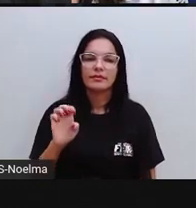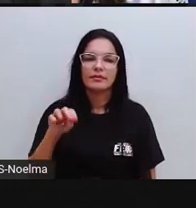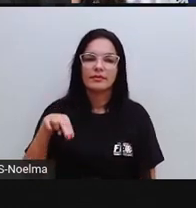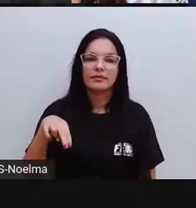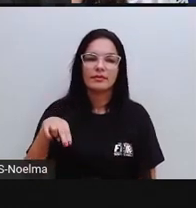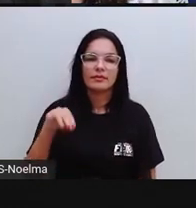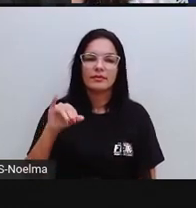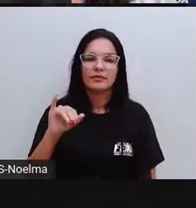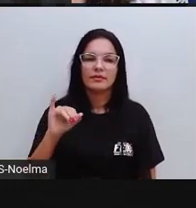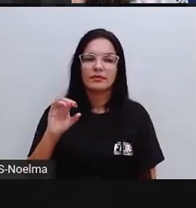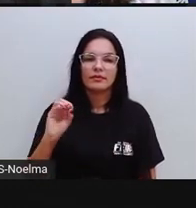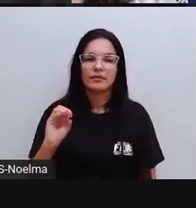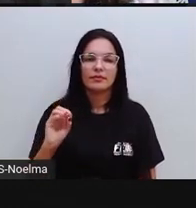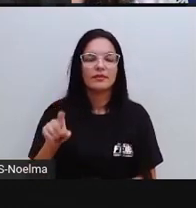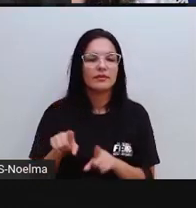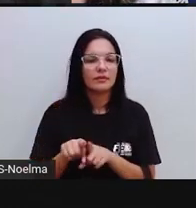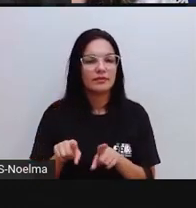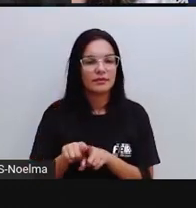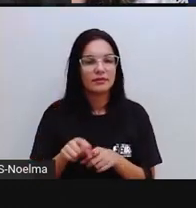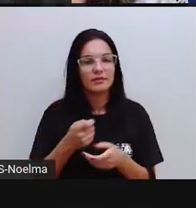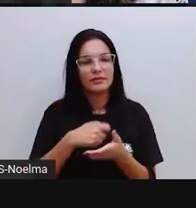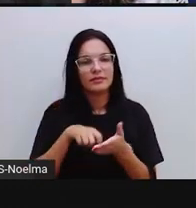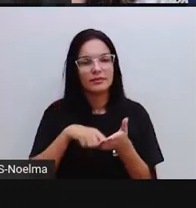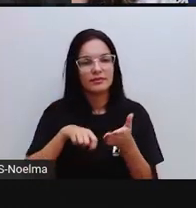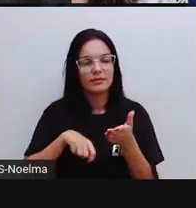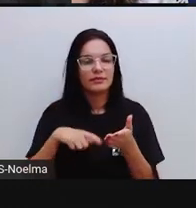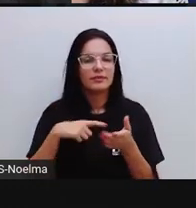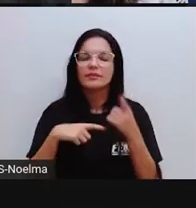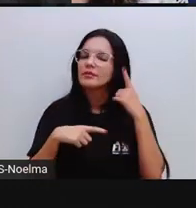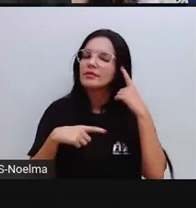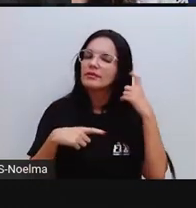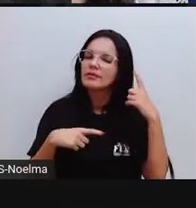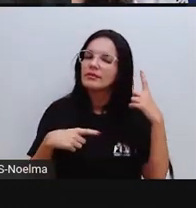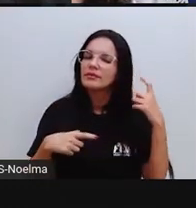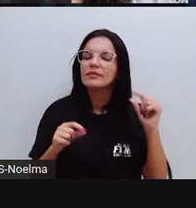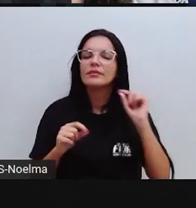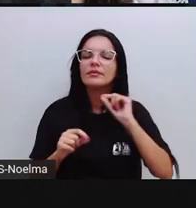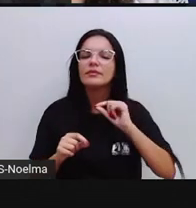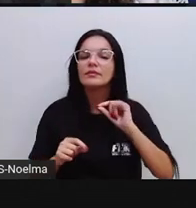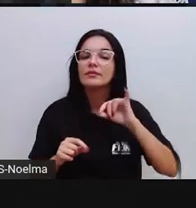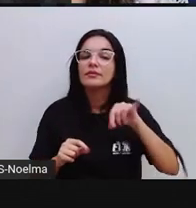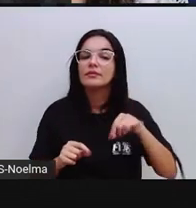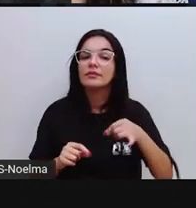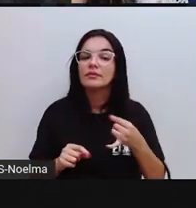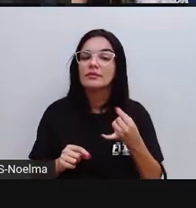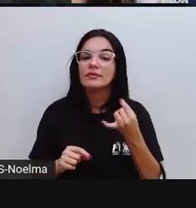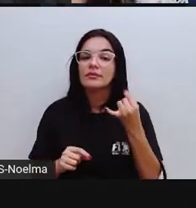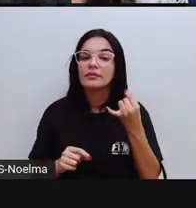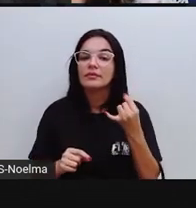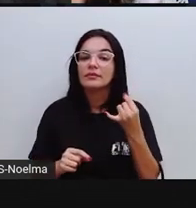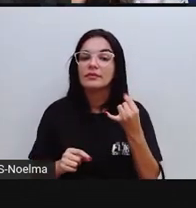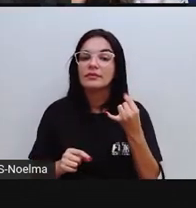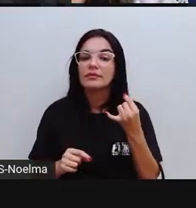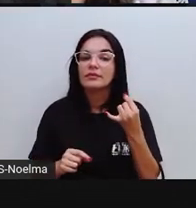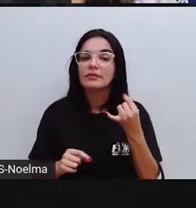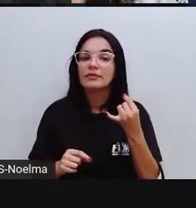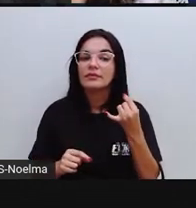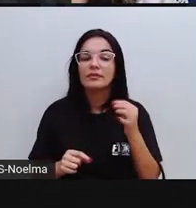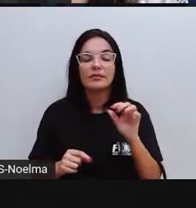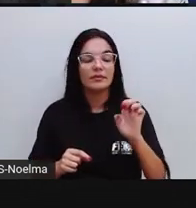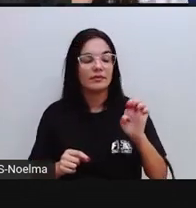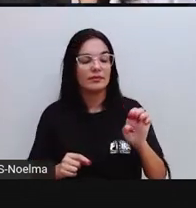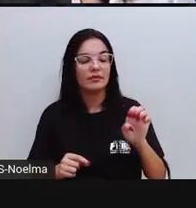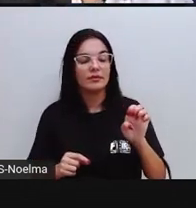é escrito com guê, tá? Mas ela tem som de gi porque temos aqui a vogal e,